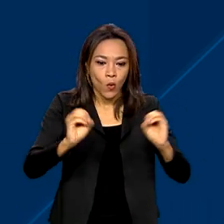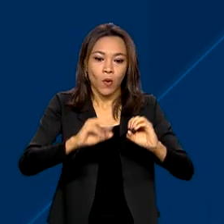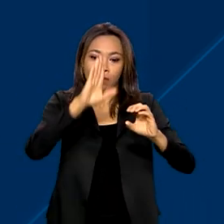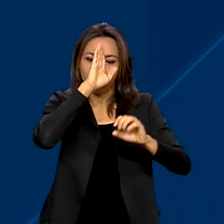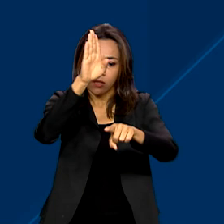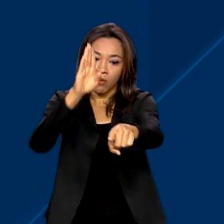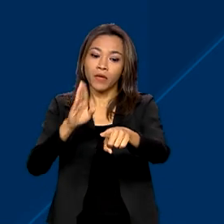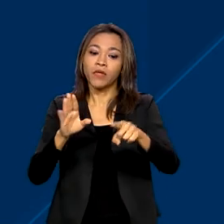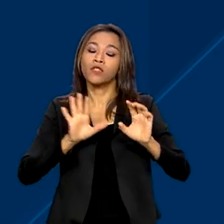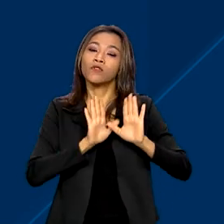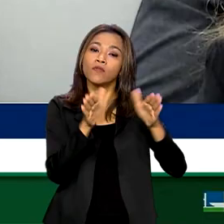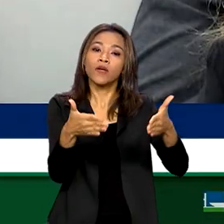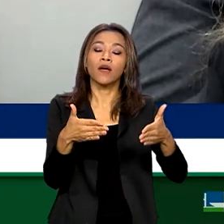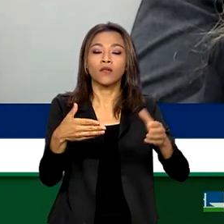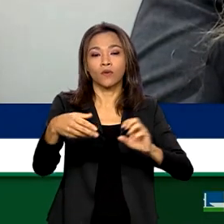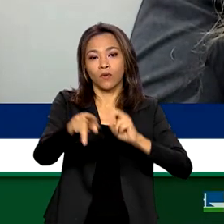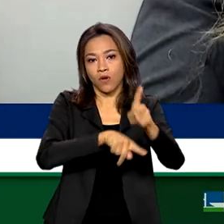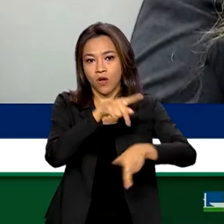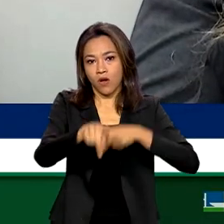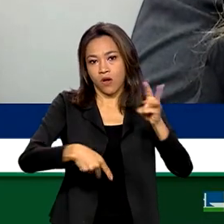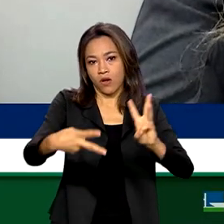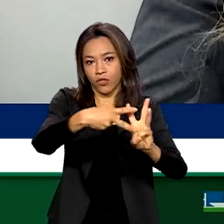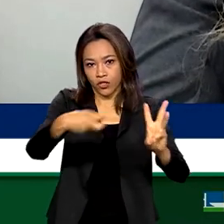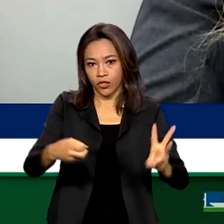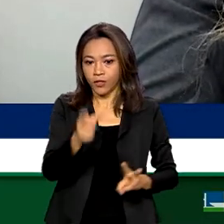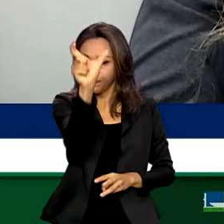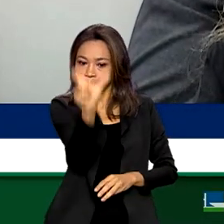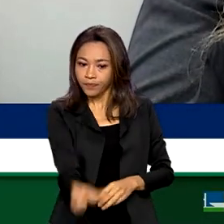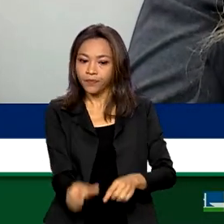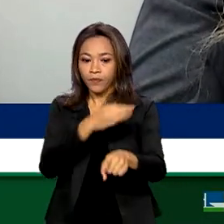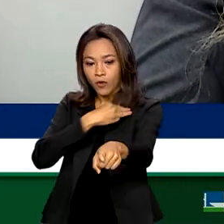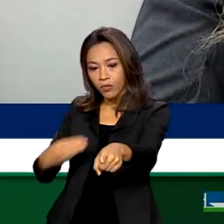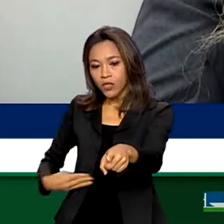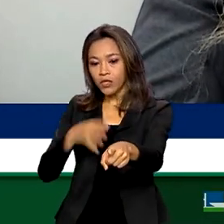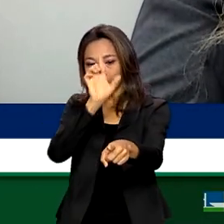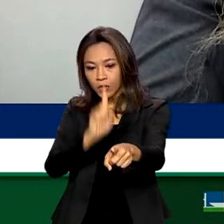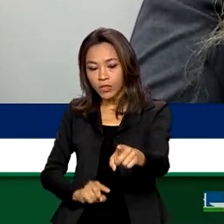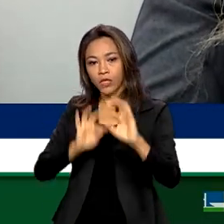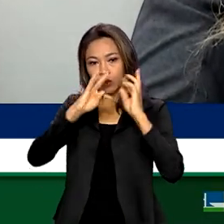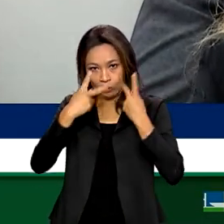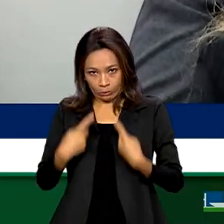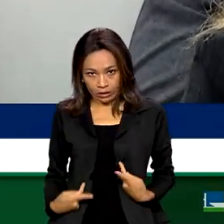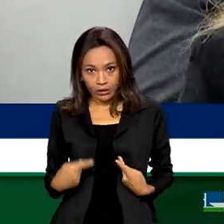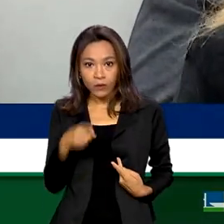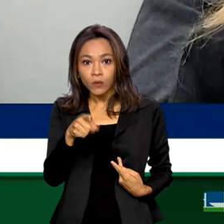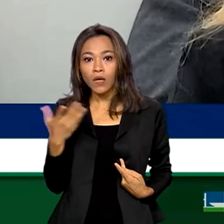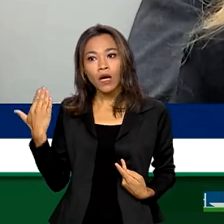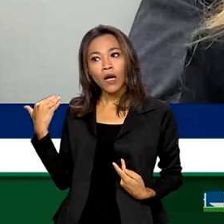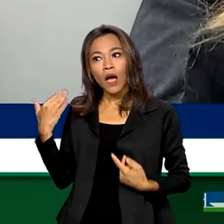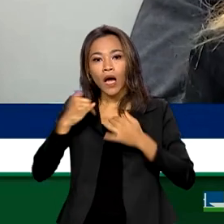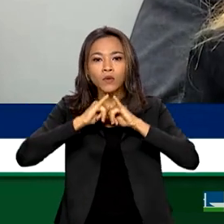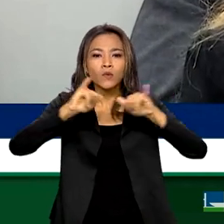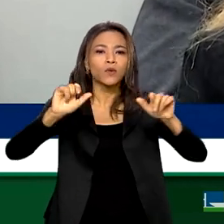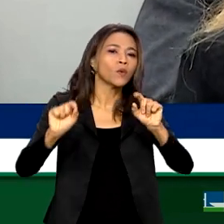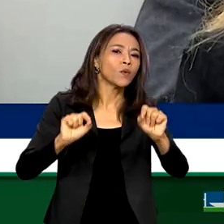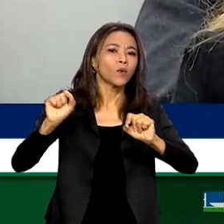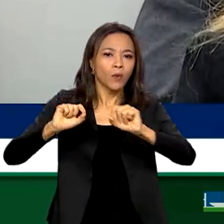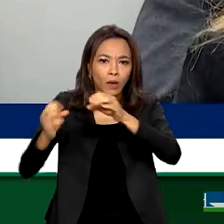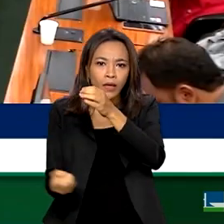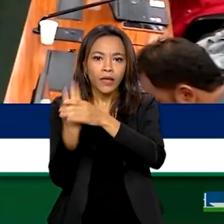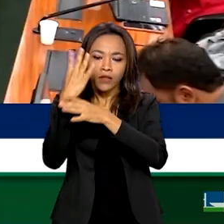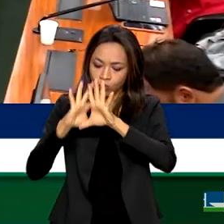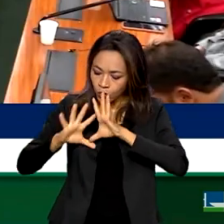das populações indígenas. O ministro dos Direitos Humanos e Cidadania, Silvio Almeida, anunciou a criação de uma